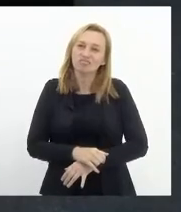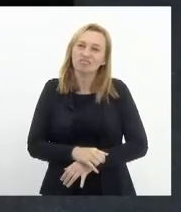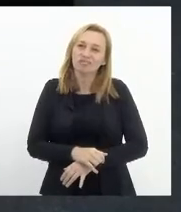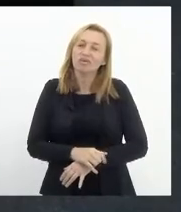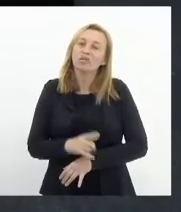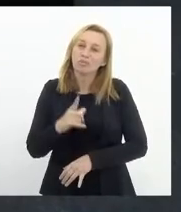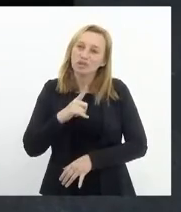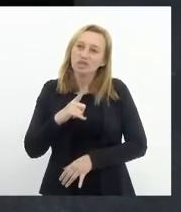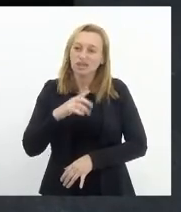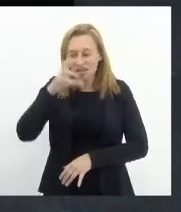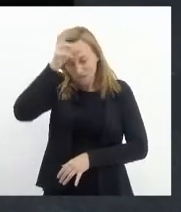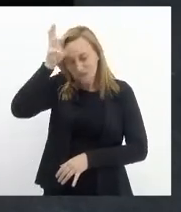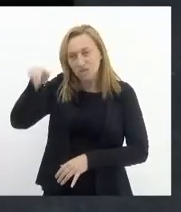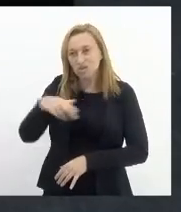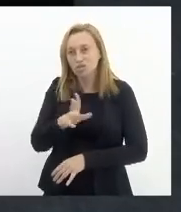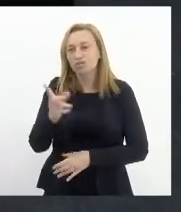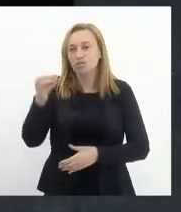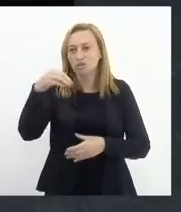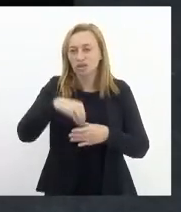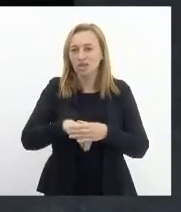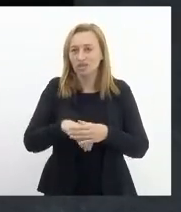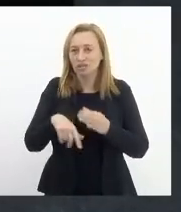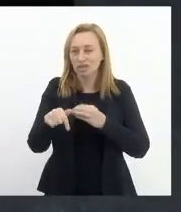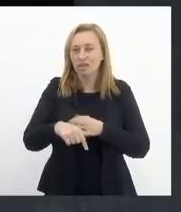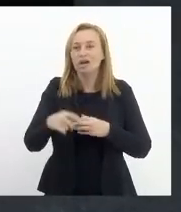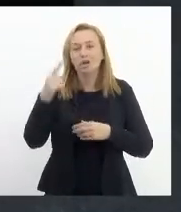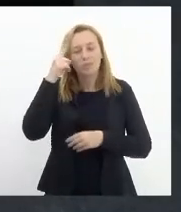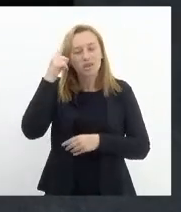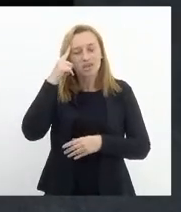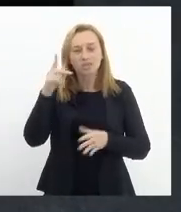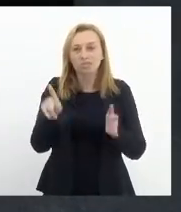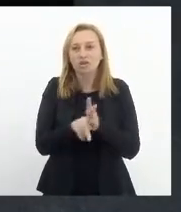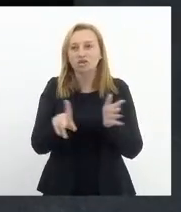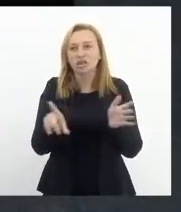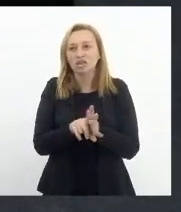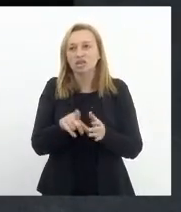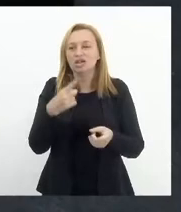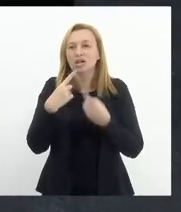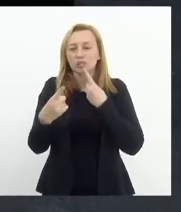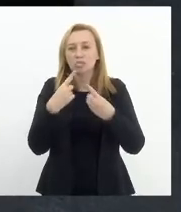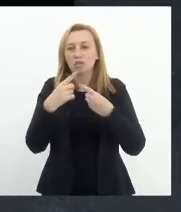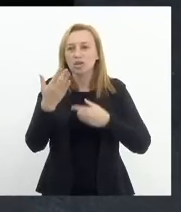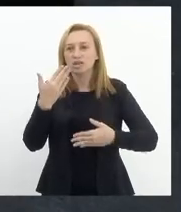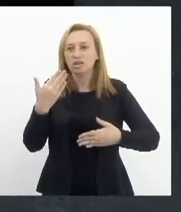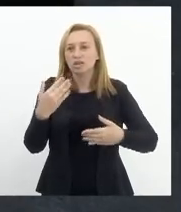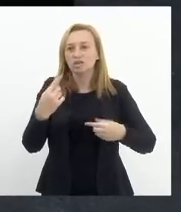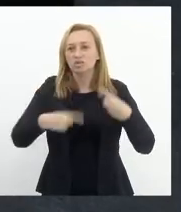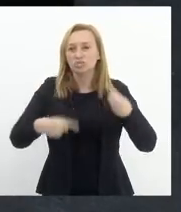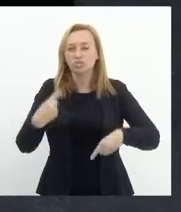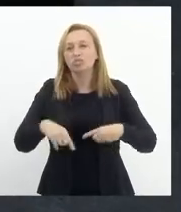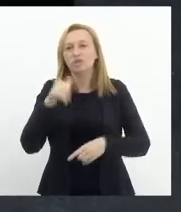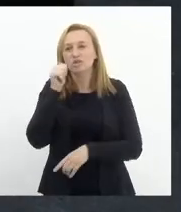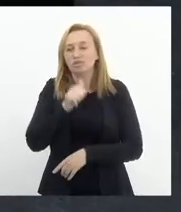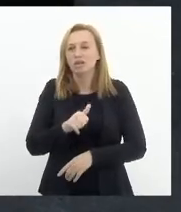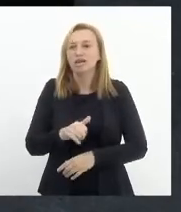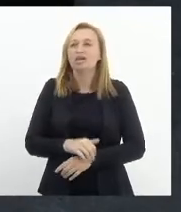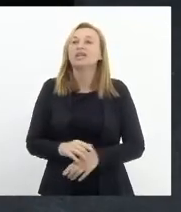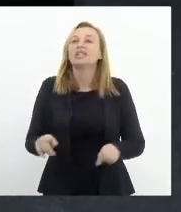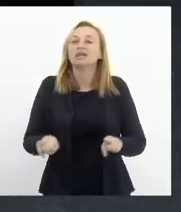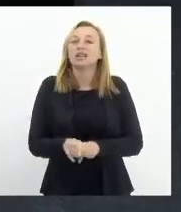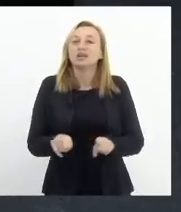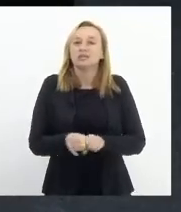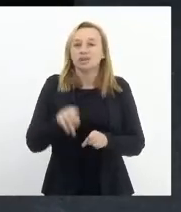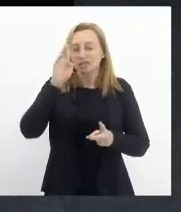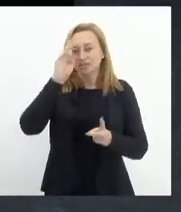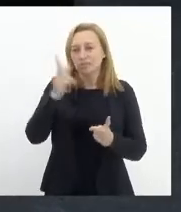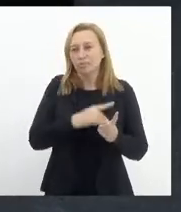Tia Ju aqui dentro pensando projetos de lei, políticas públicas para as mulheres. e queria, senhor